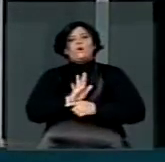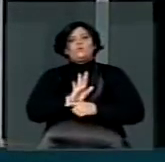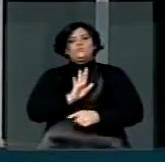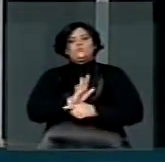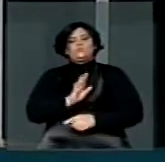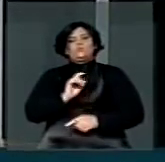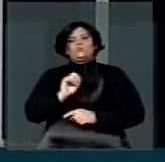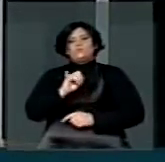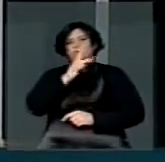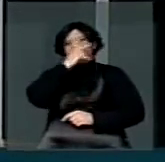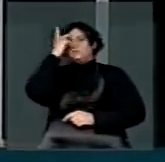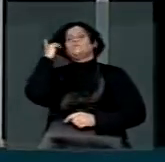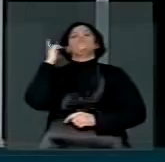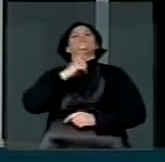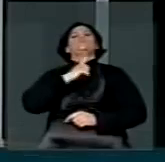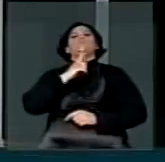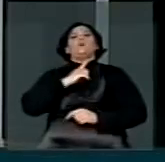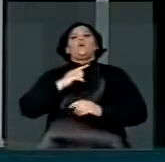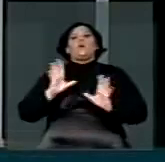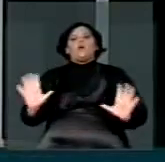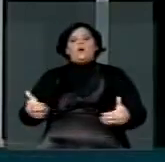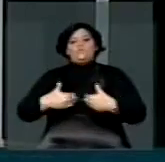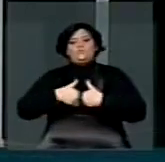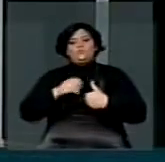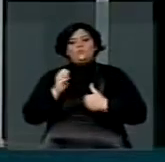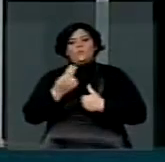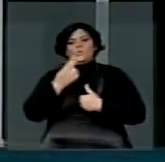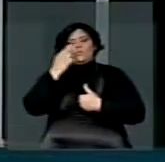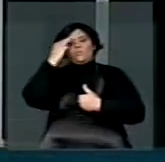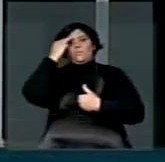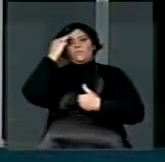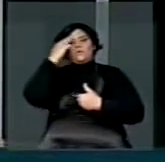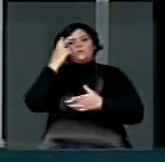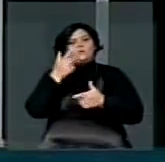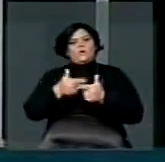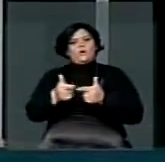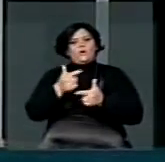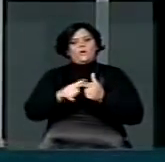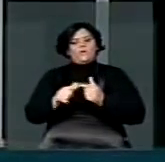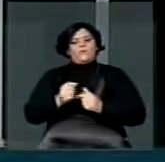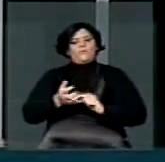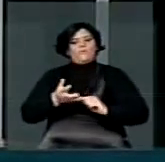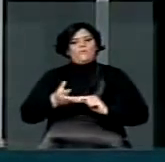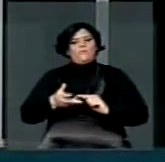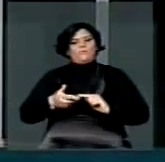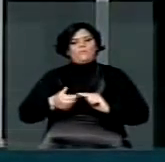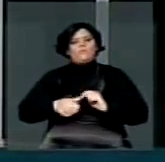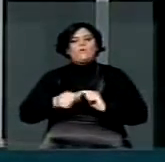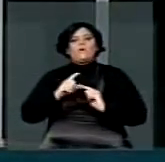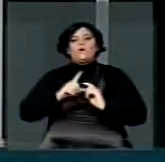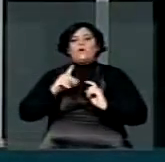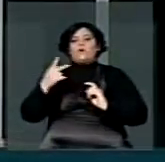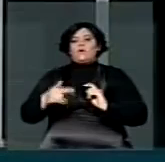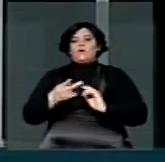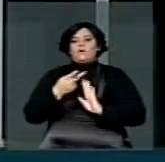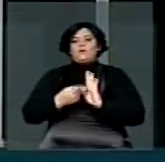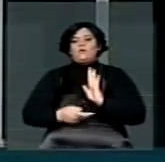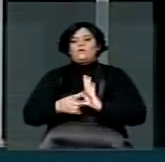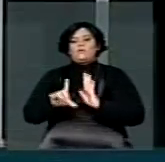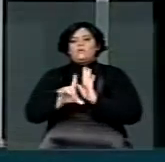múltipla ou autismo. Também nesta Casa, projeto de lei do Senado